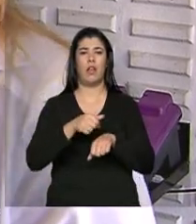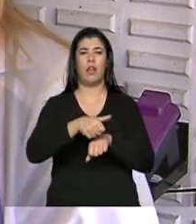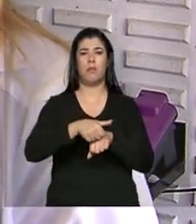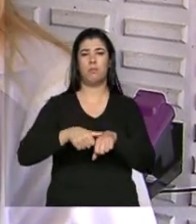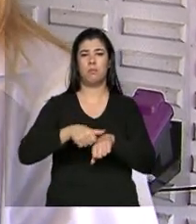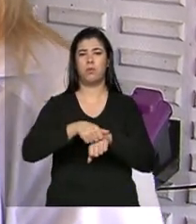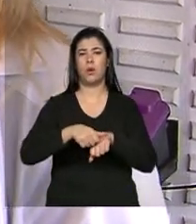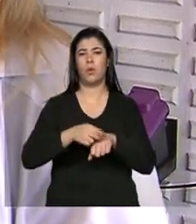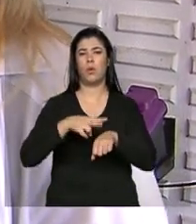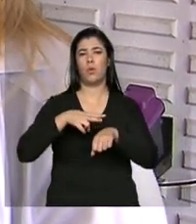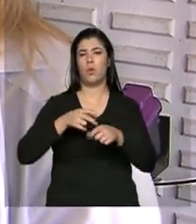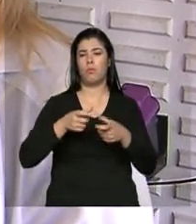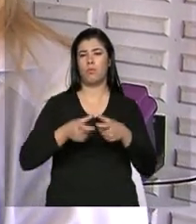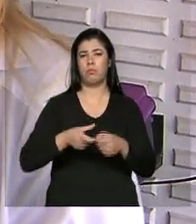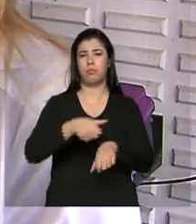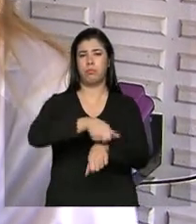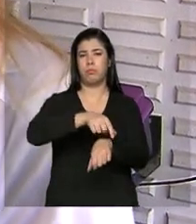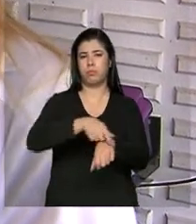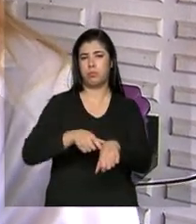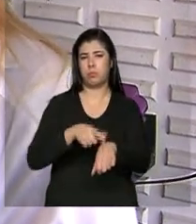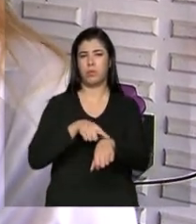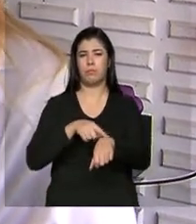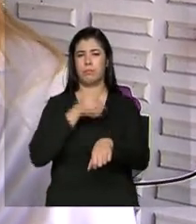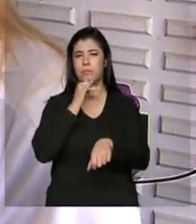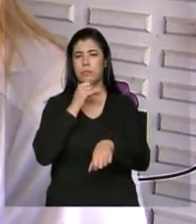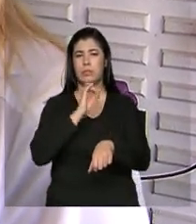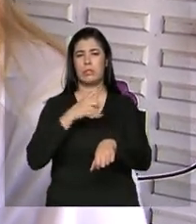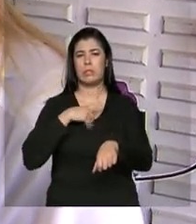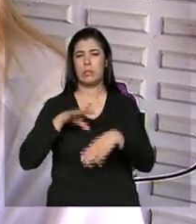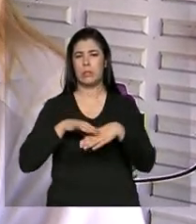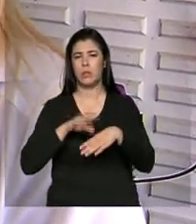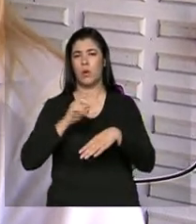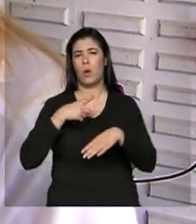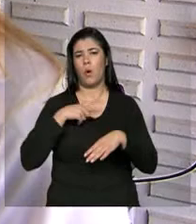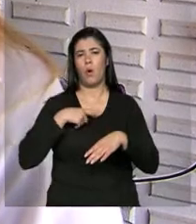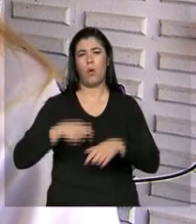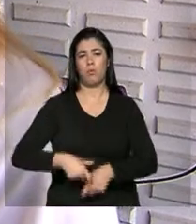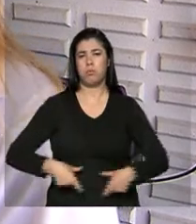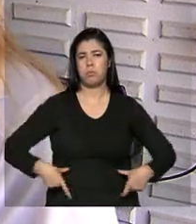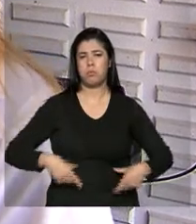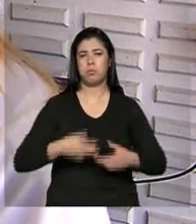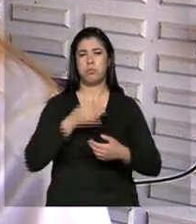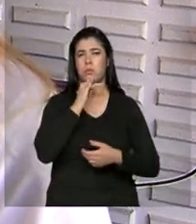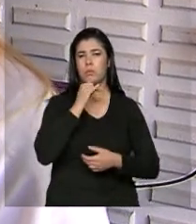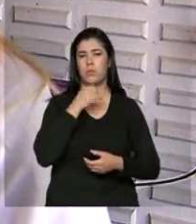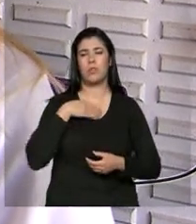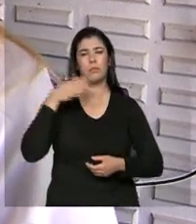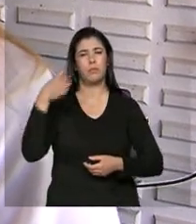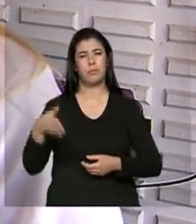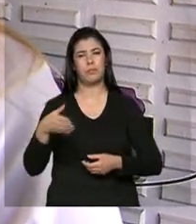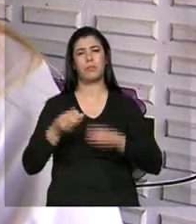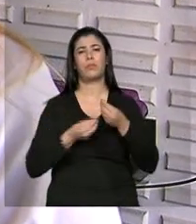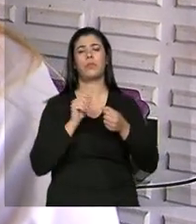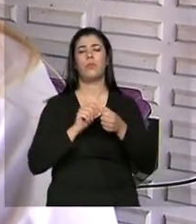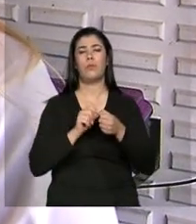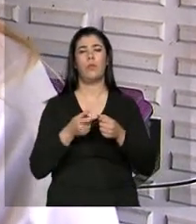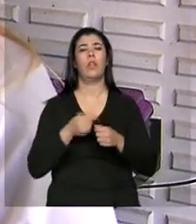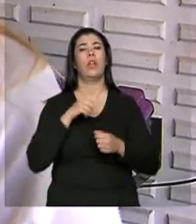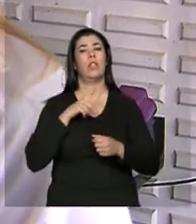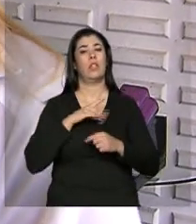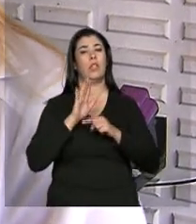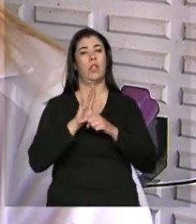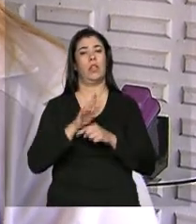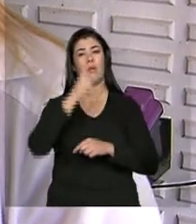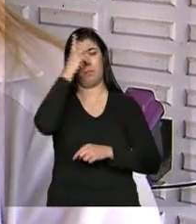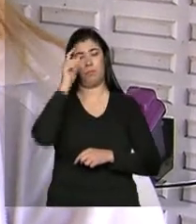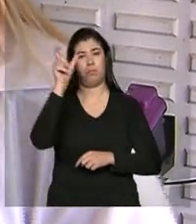decúbito, ou alguma outra doença. Sempre temos o apoio de toda a equipe, agente comunitário, enfermagem